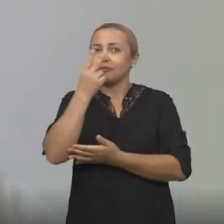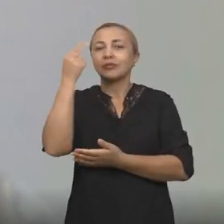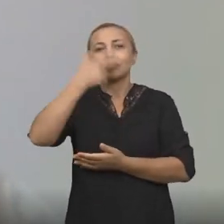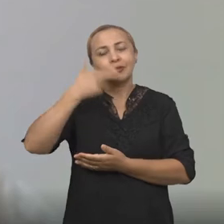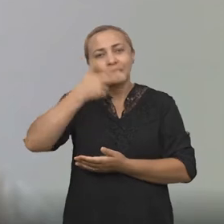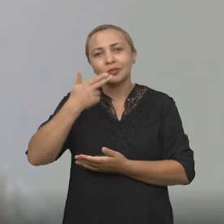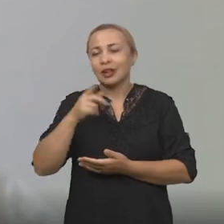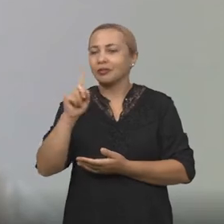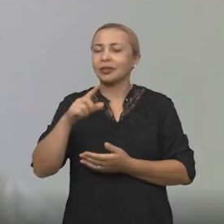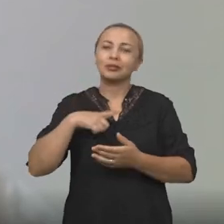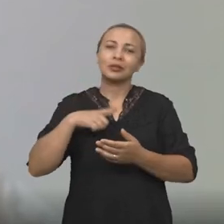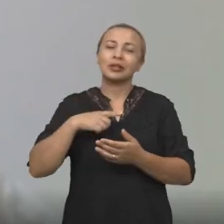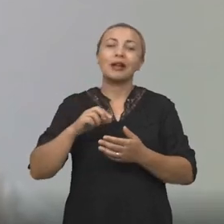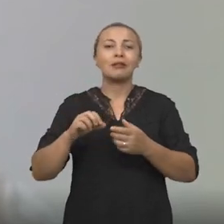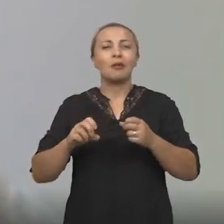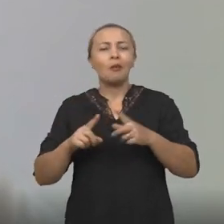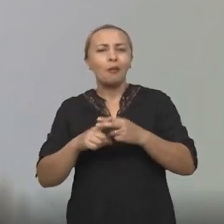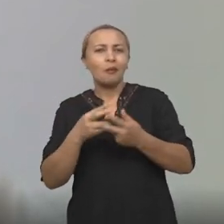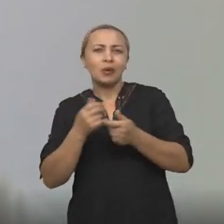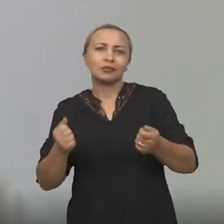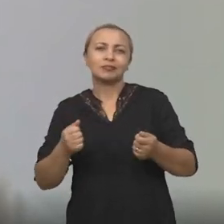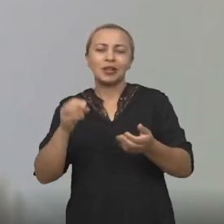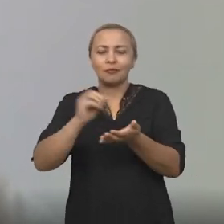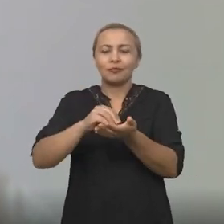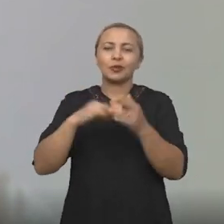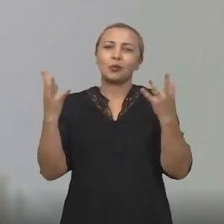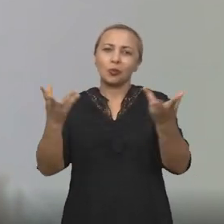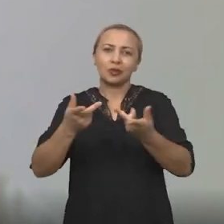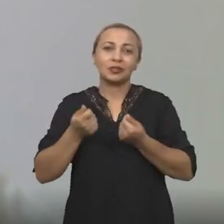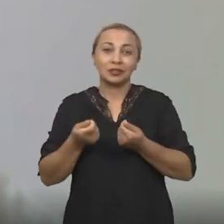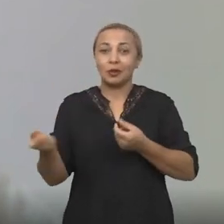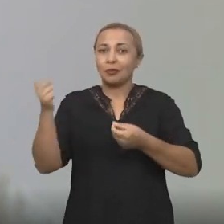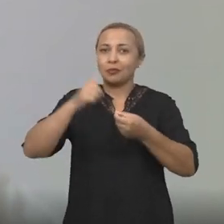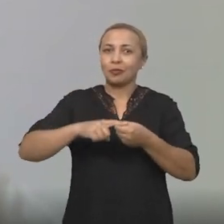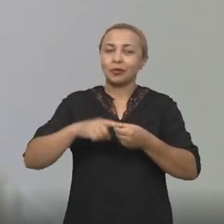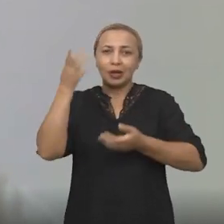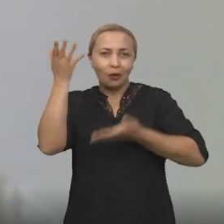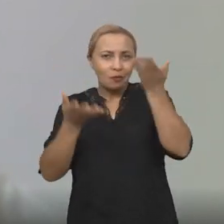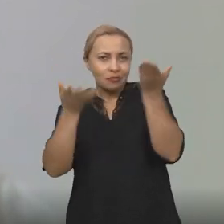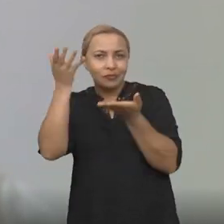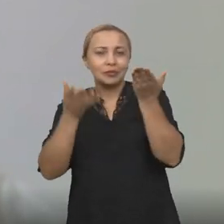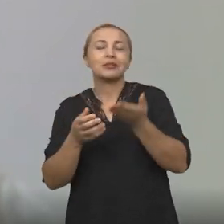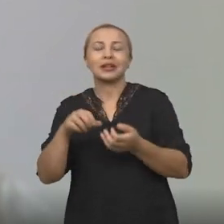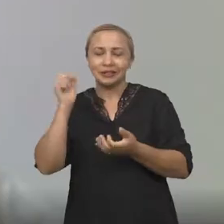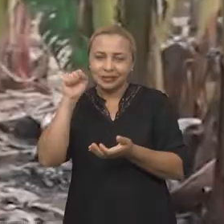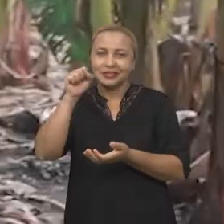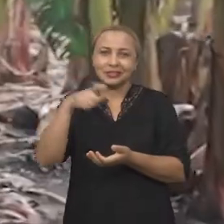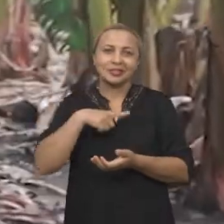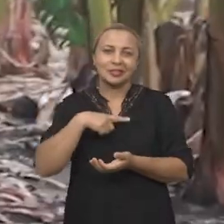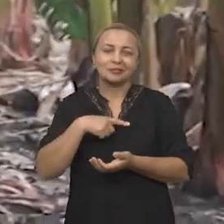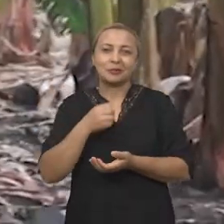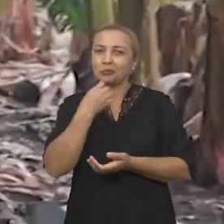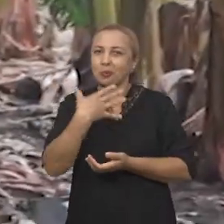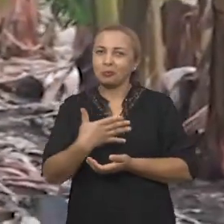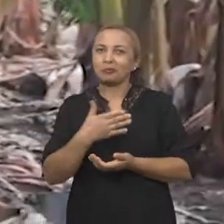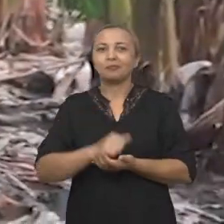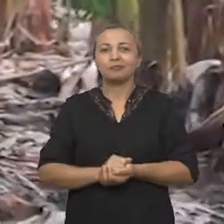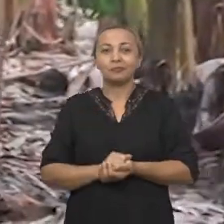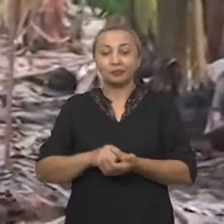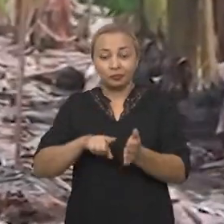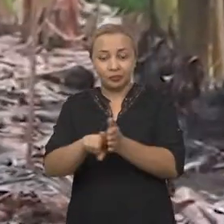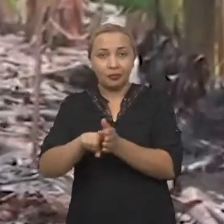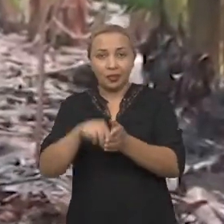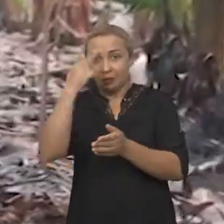não produzindo bem, ou os frutos dela não têm qualidade. Então o retorno econômico é garantido, sem dúvida alguma. As pesquisas para o